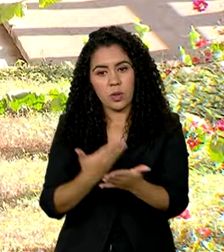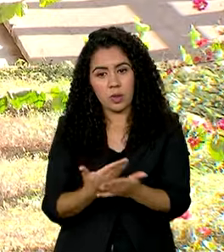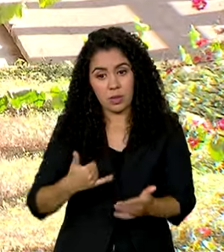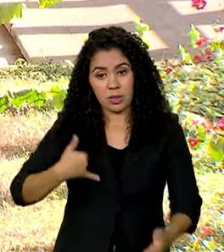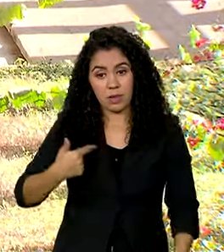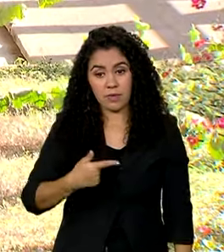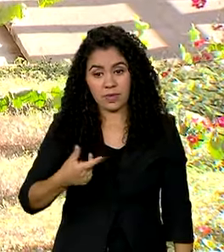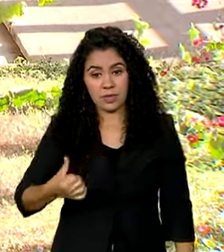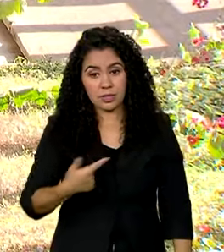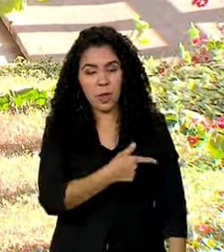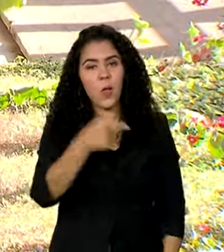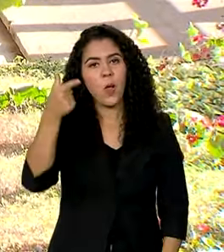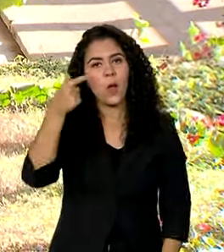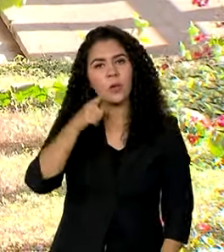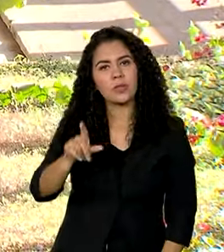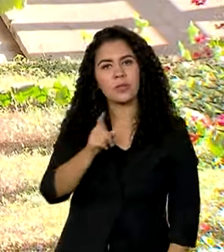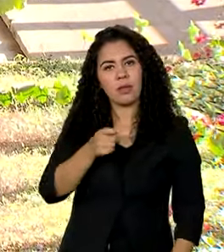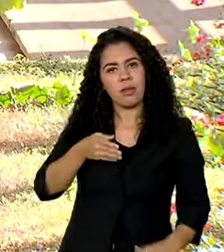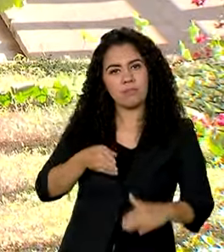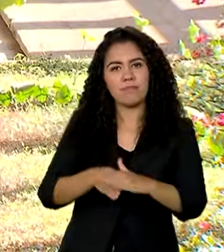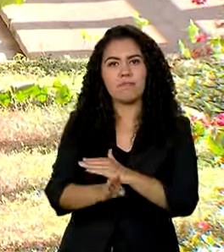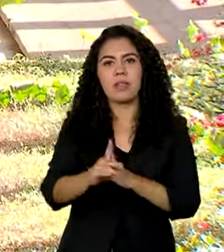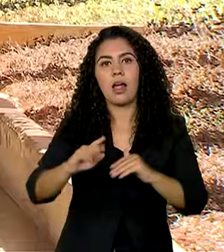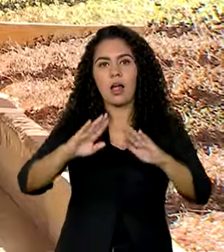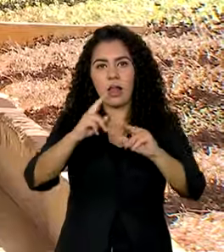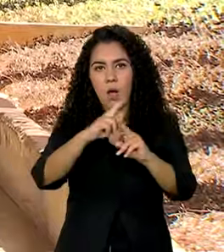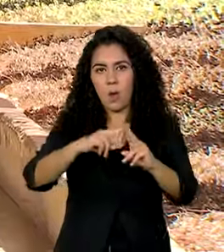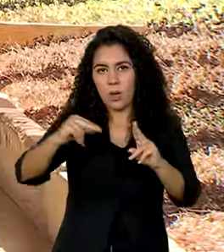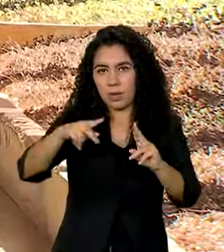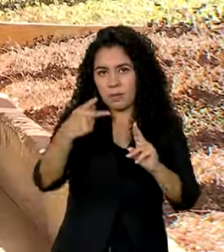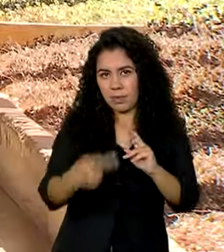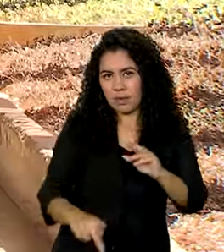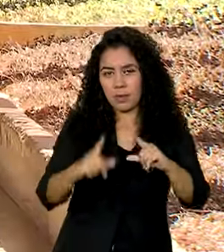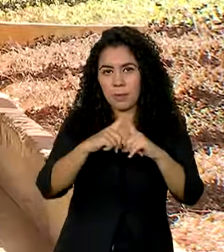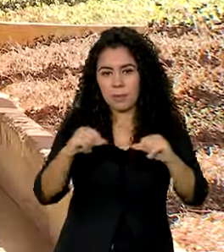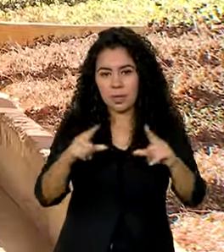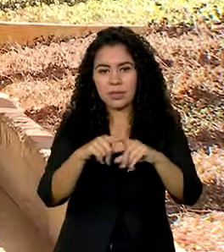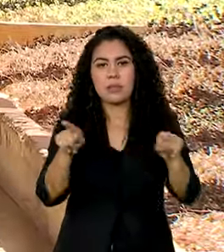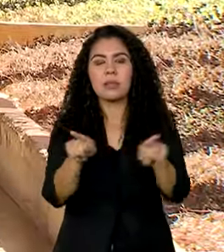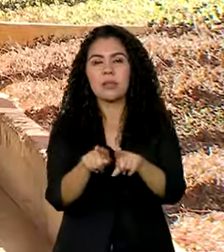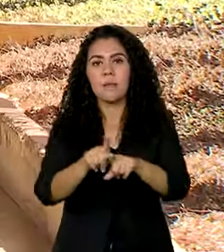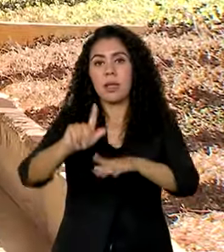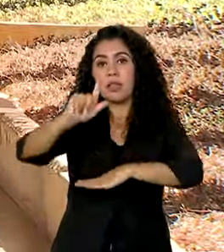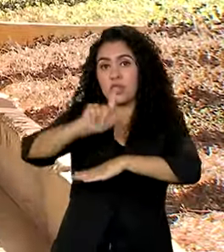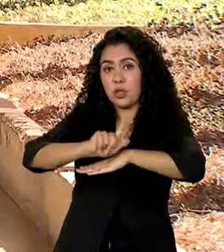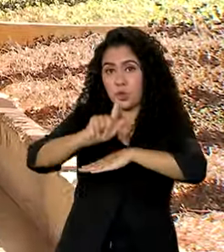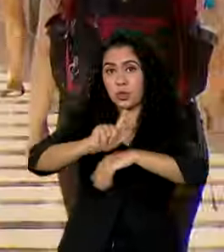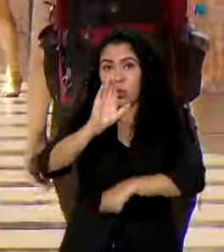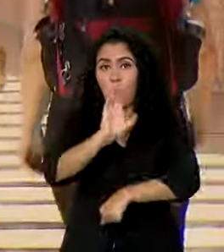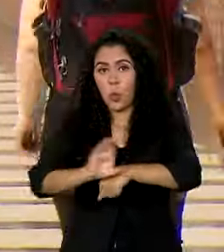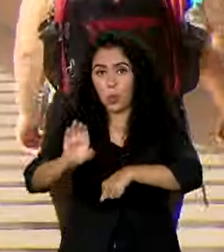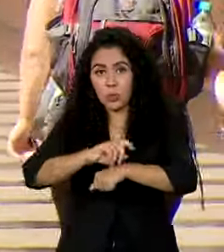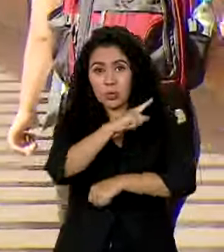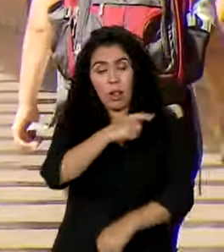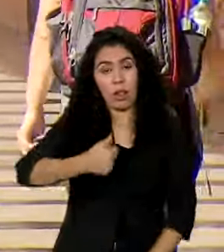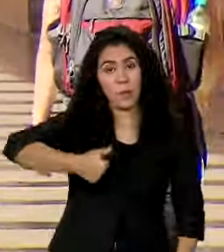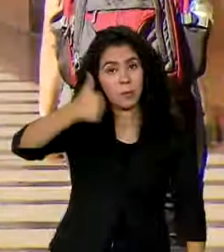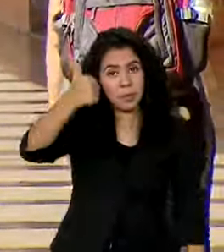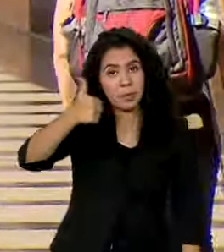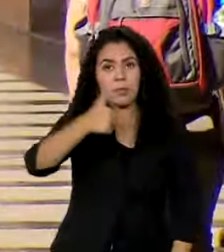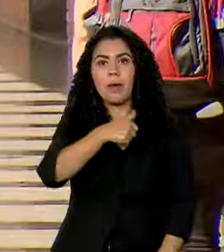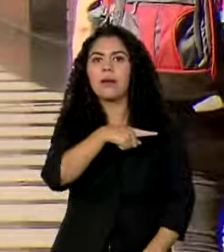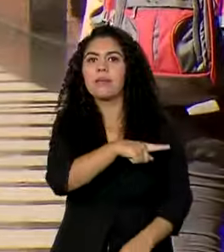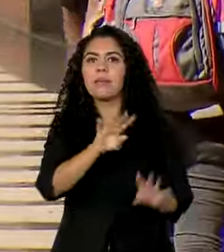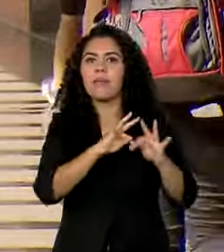anos, conseguiu entrar na Universidade de Brasília e cursar geofísica. Ele foi o primeiro da sua